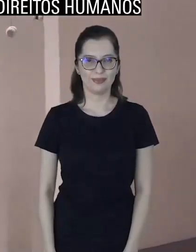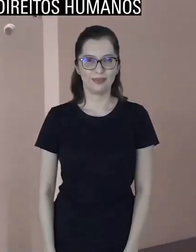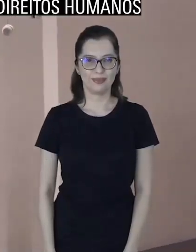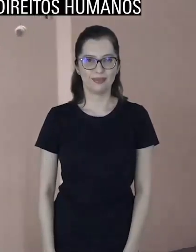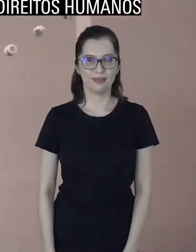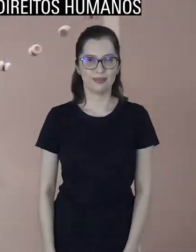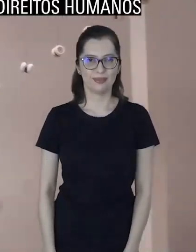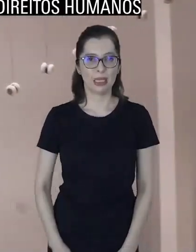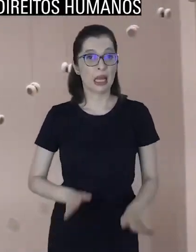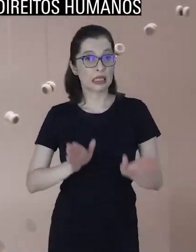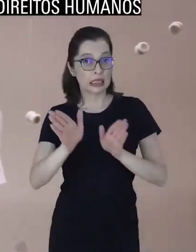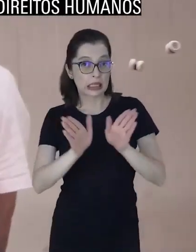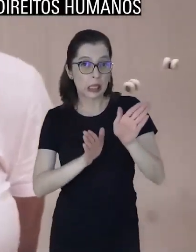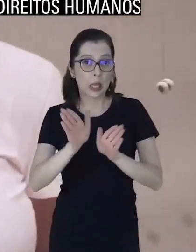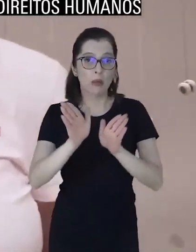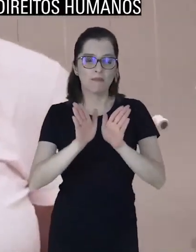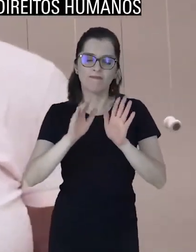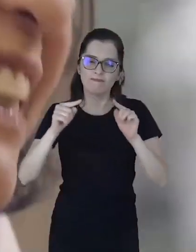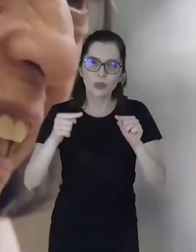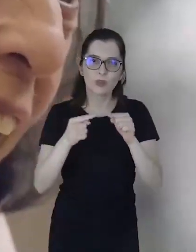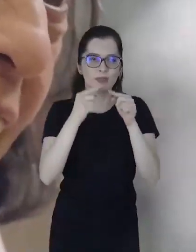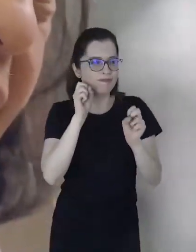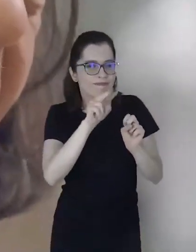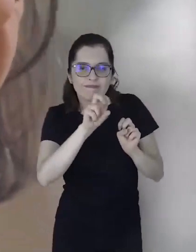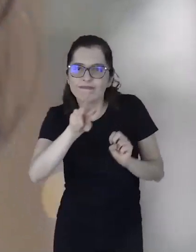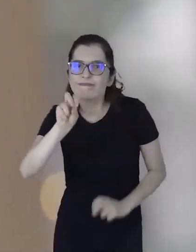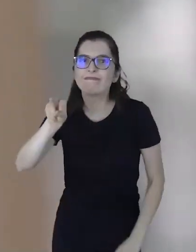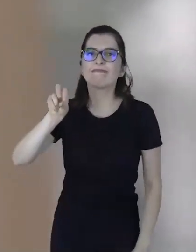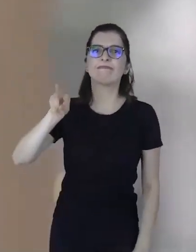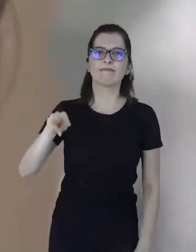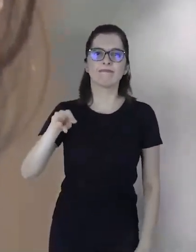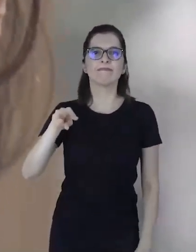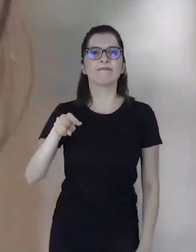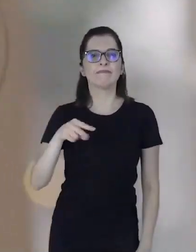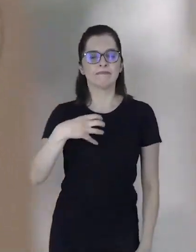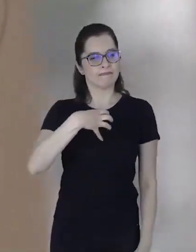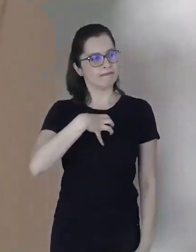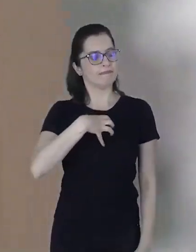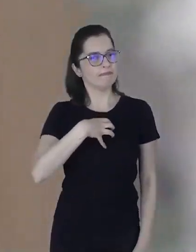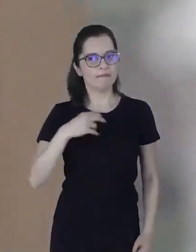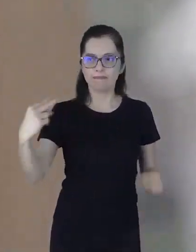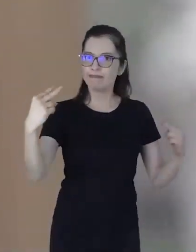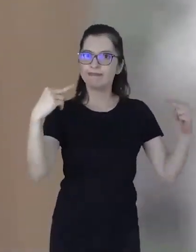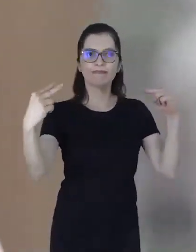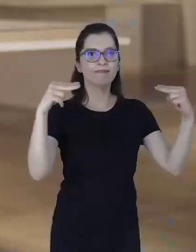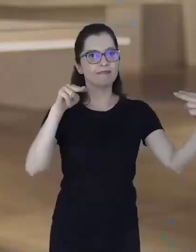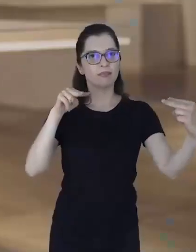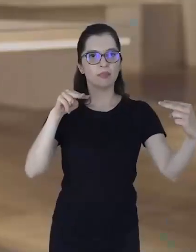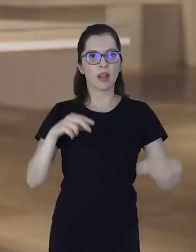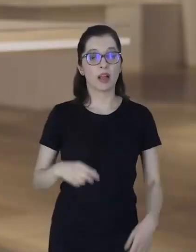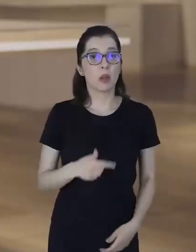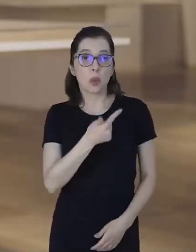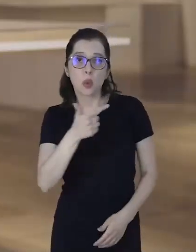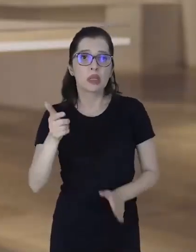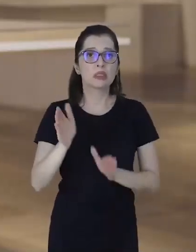cabelos grisalhos. A acessibilidade está em palavras e olhares. Não tem